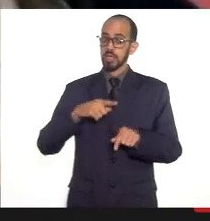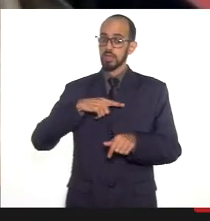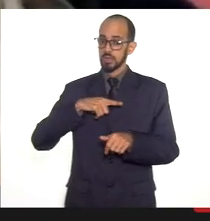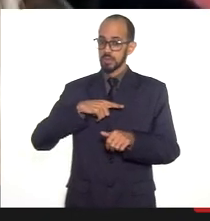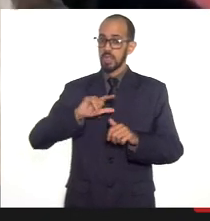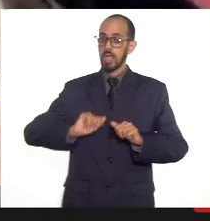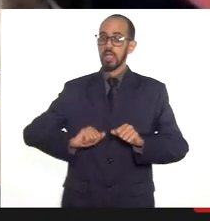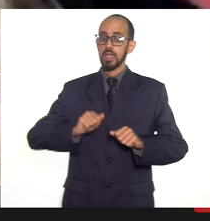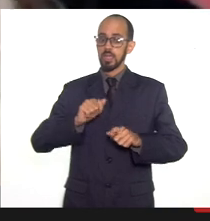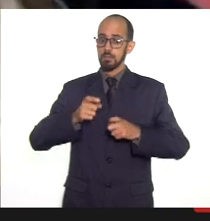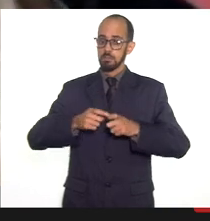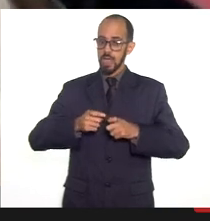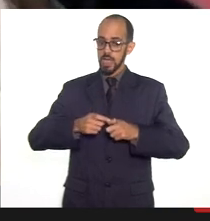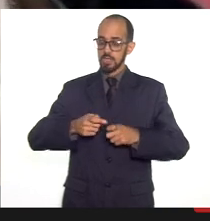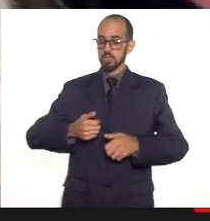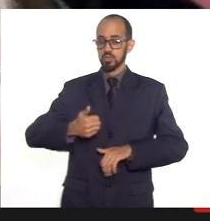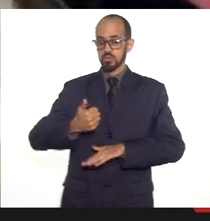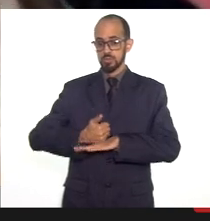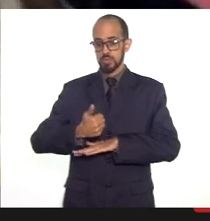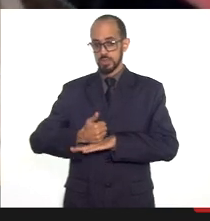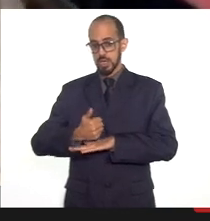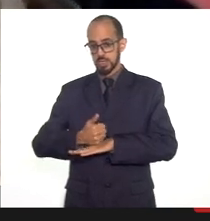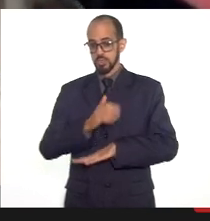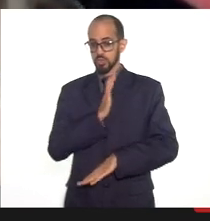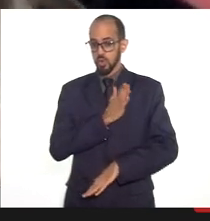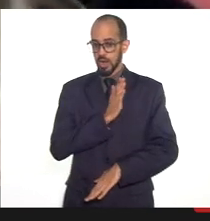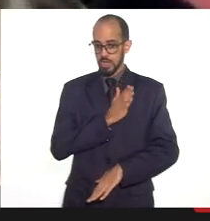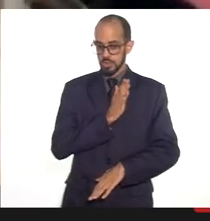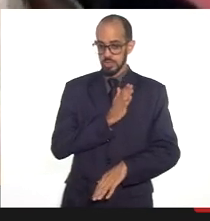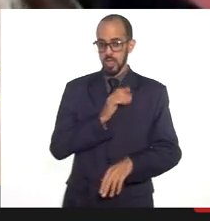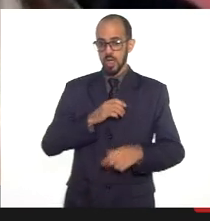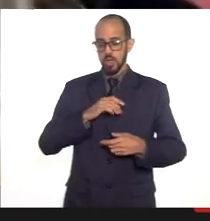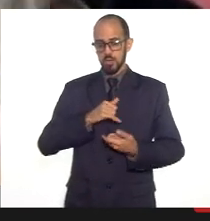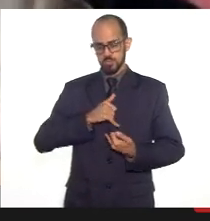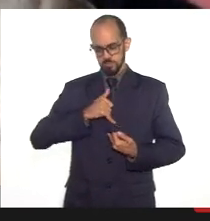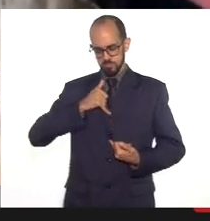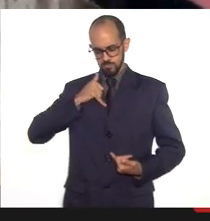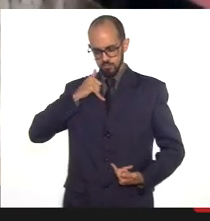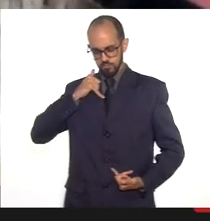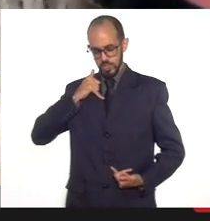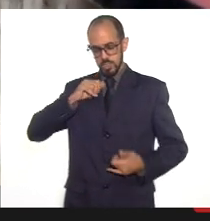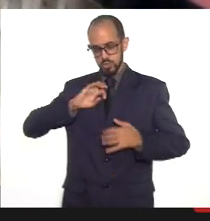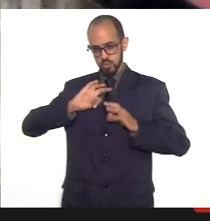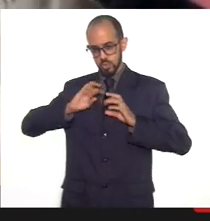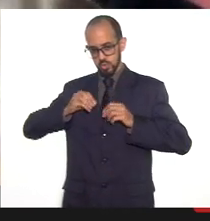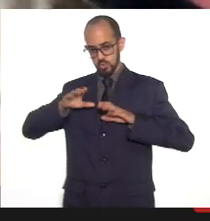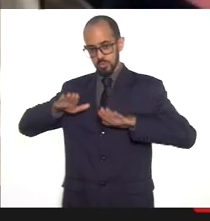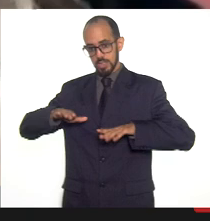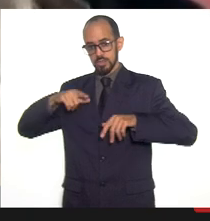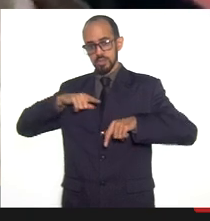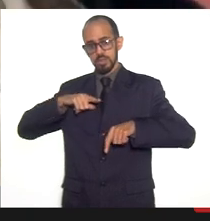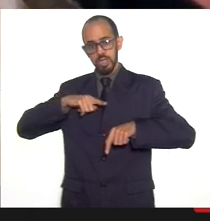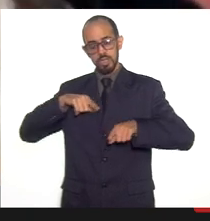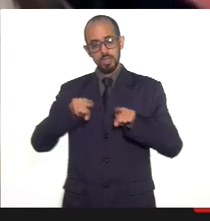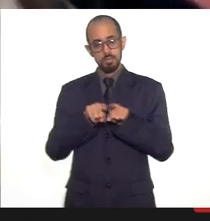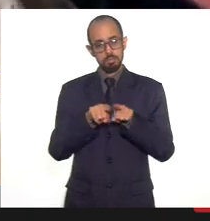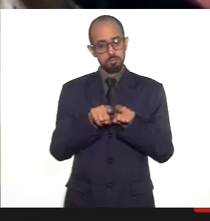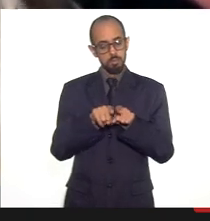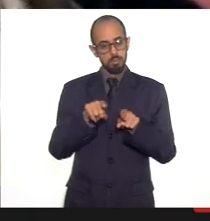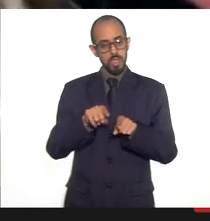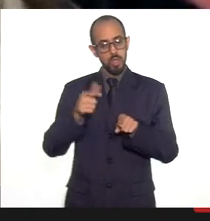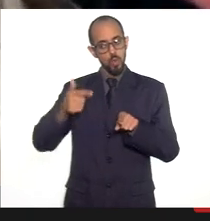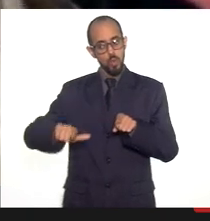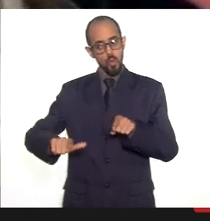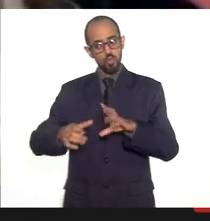angiologia cardiologia e existe uma realidade que é do Rio de Janeiro da Baixada enfim